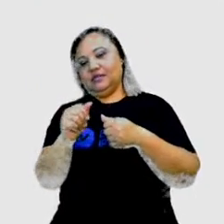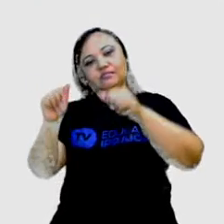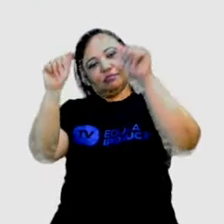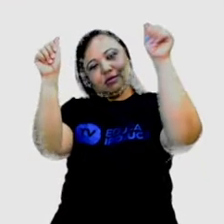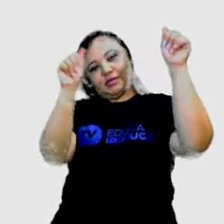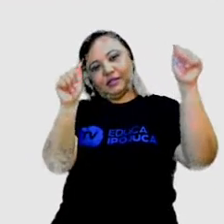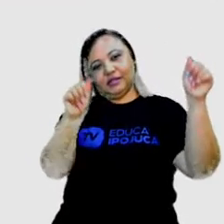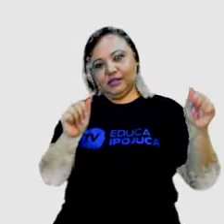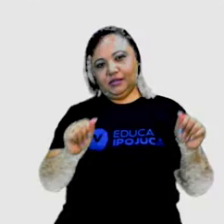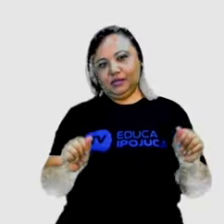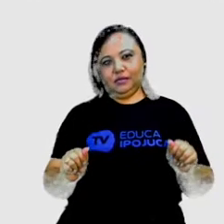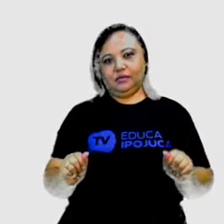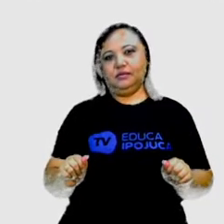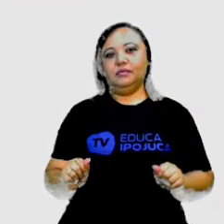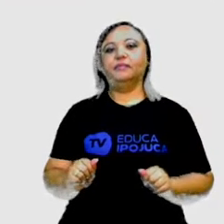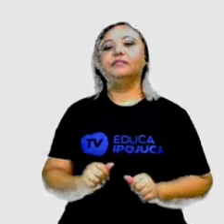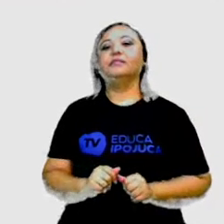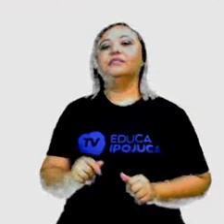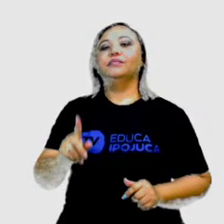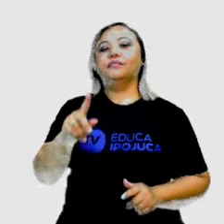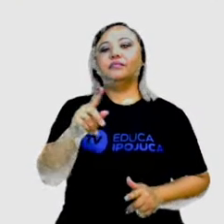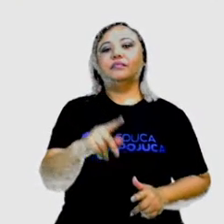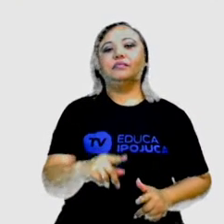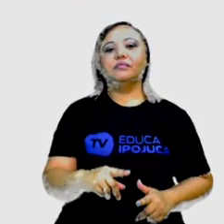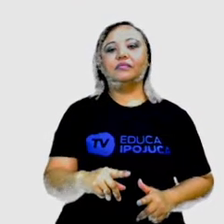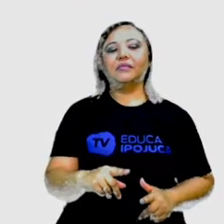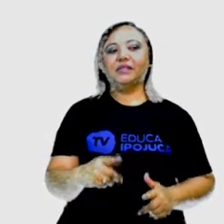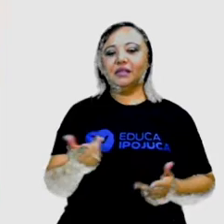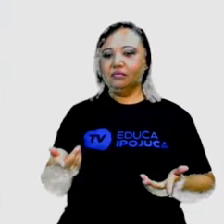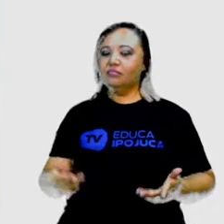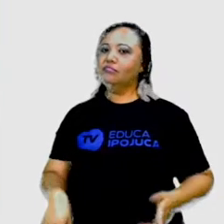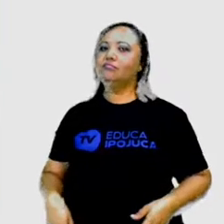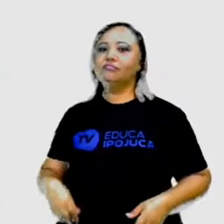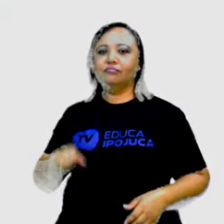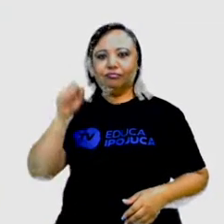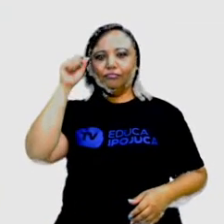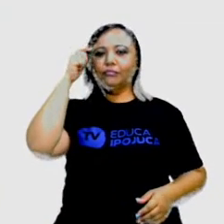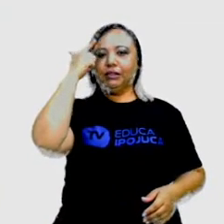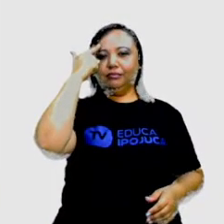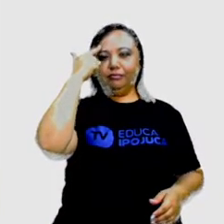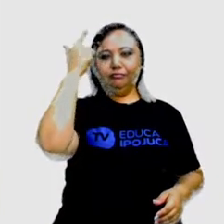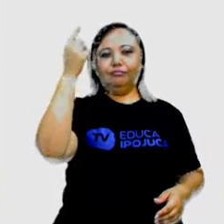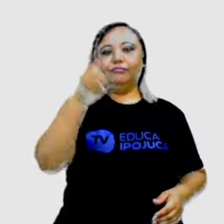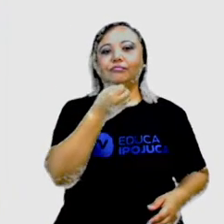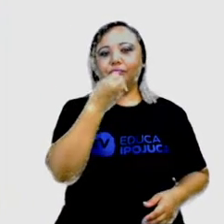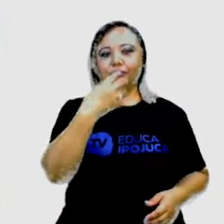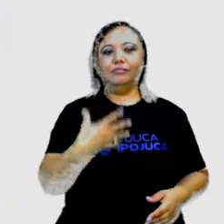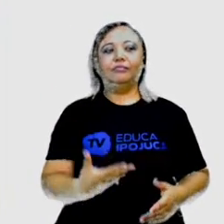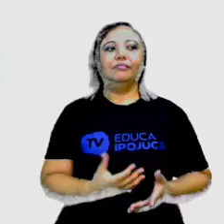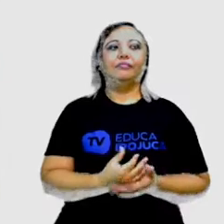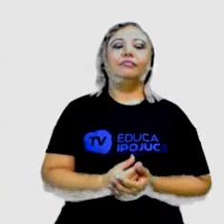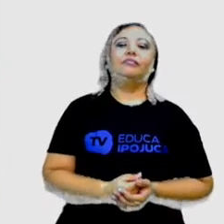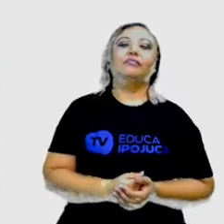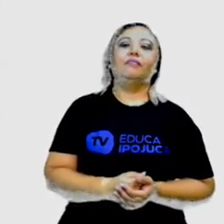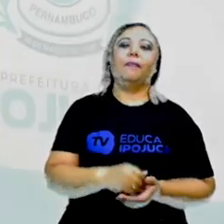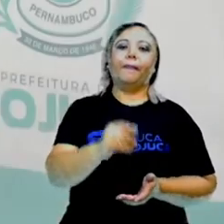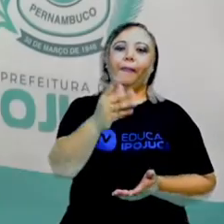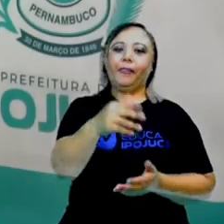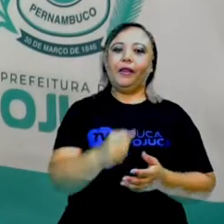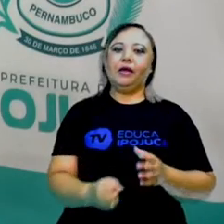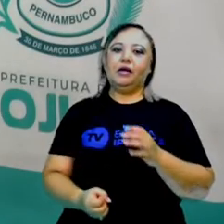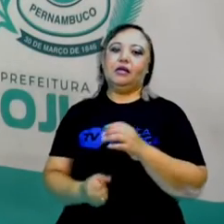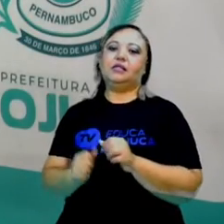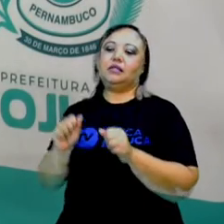pintou o asfalto para que pudesse ter esse efeito de cair. Então, as criações